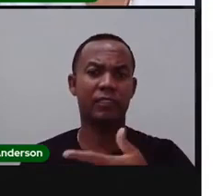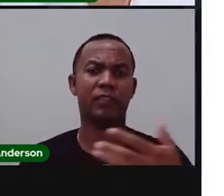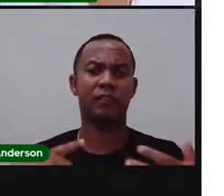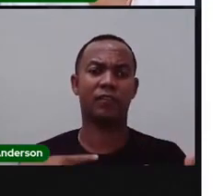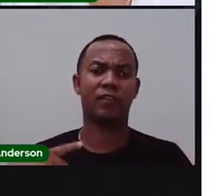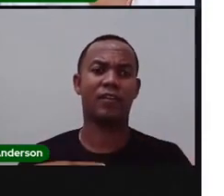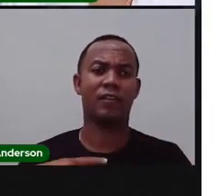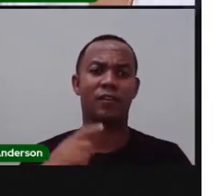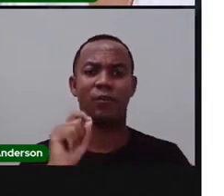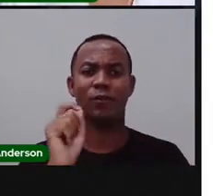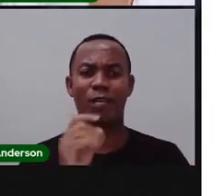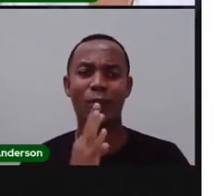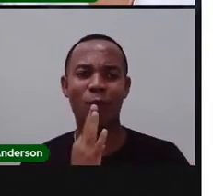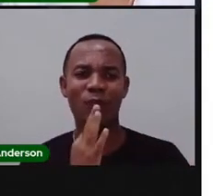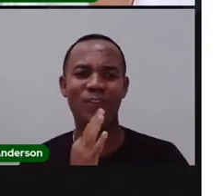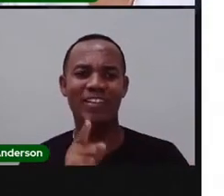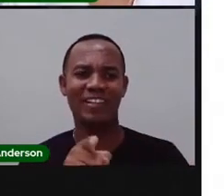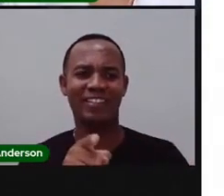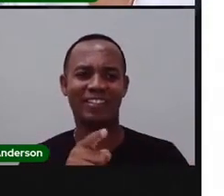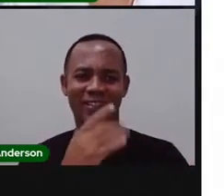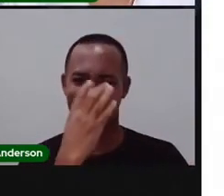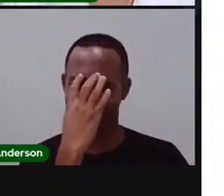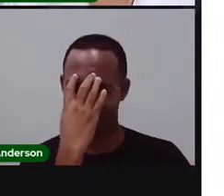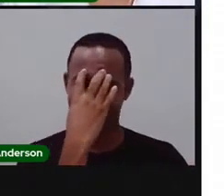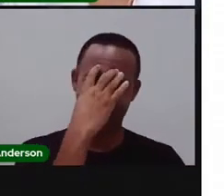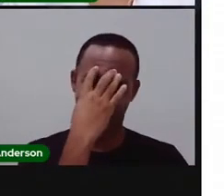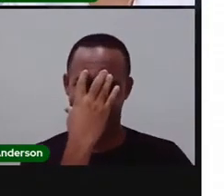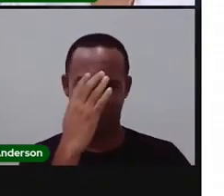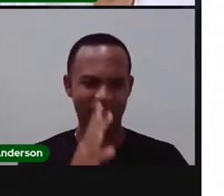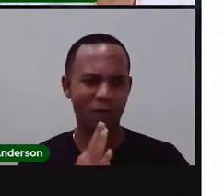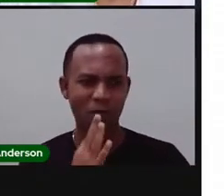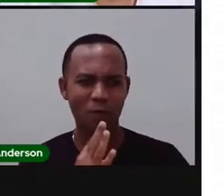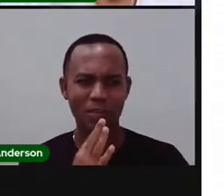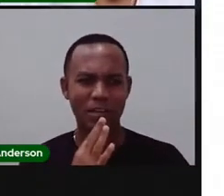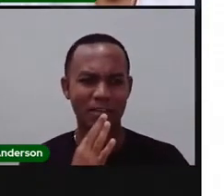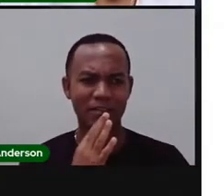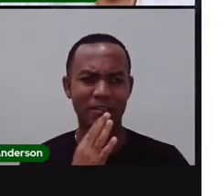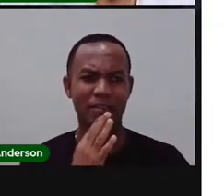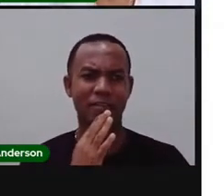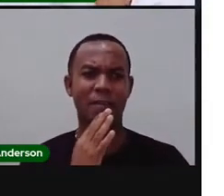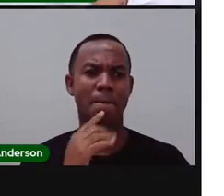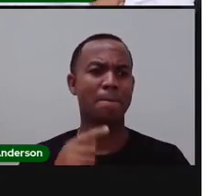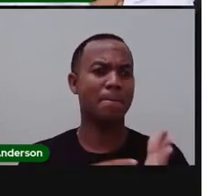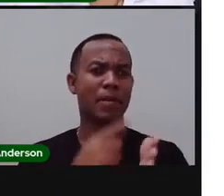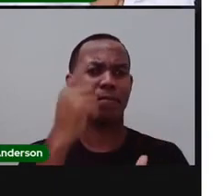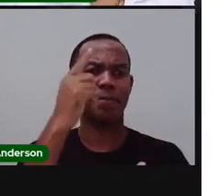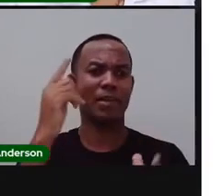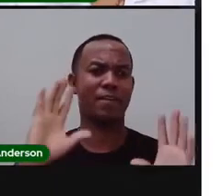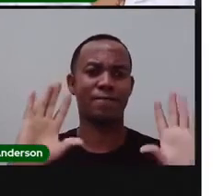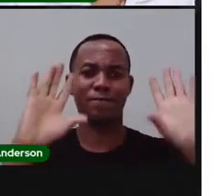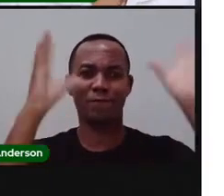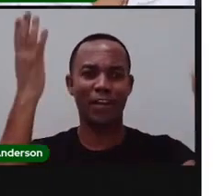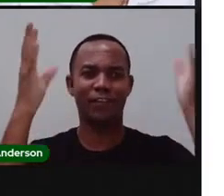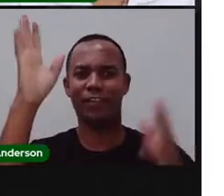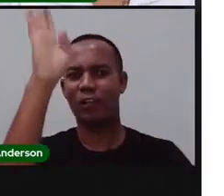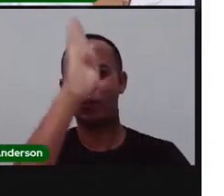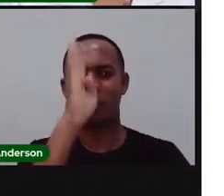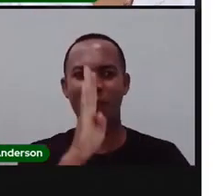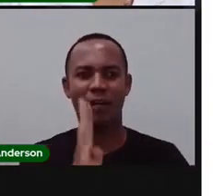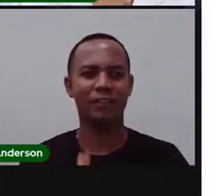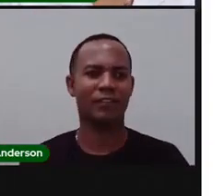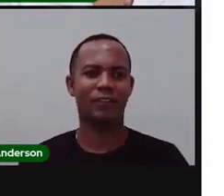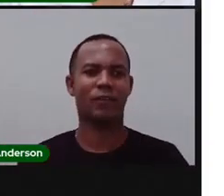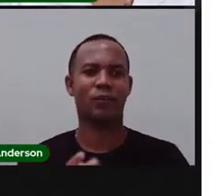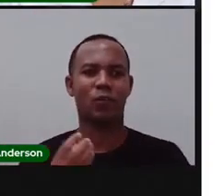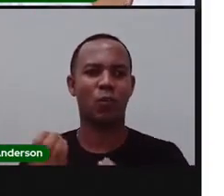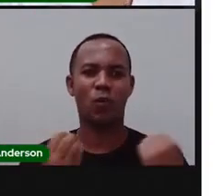feira. quem nunca ouviu dizer que é a primeira micareta do Brasil. Por quê? Não é que aconteça num calendário